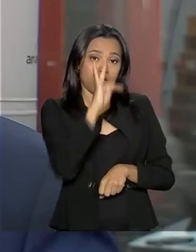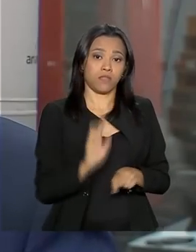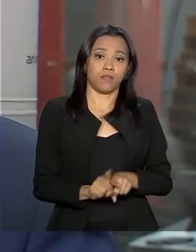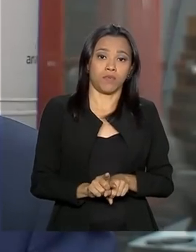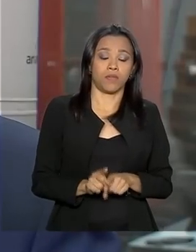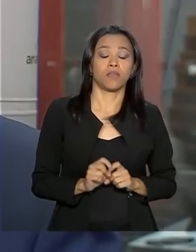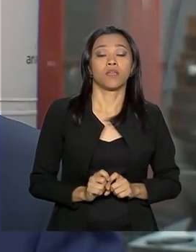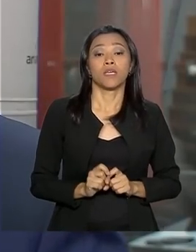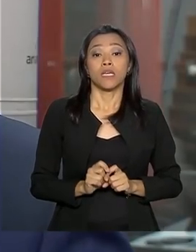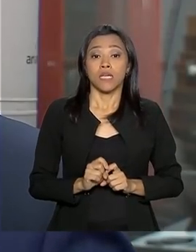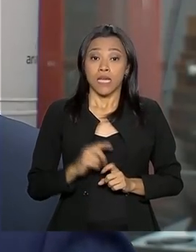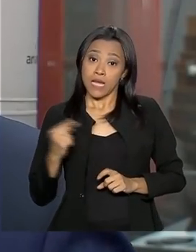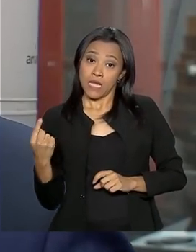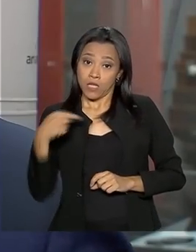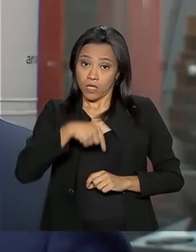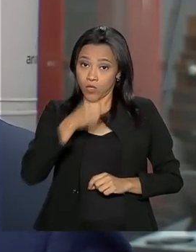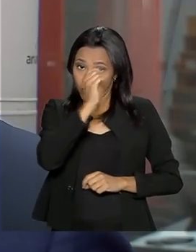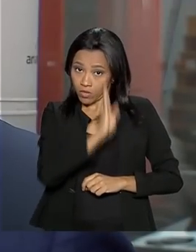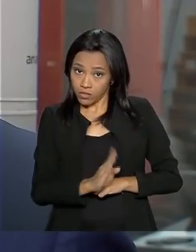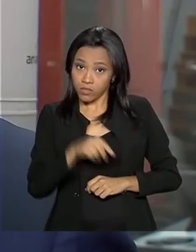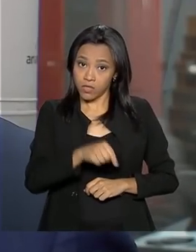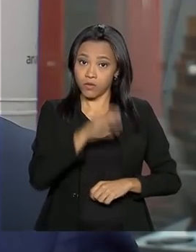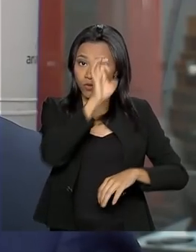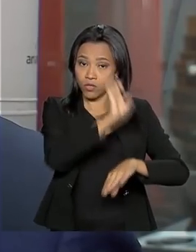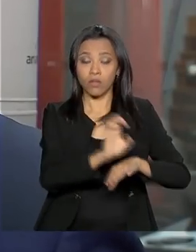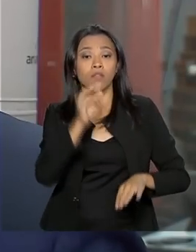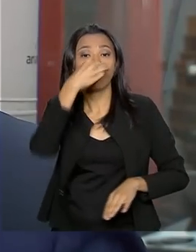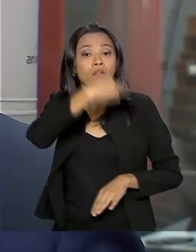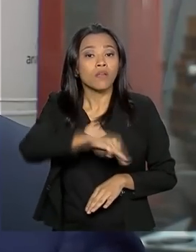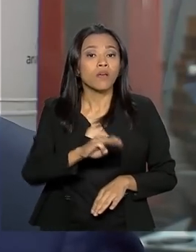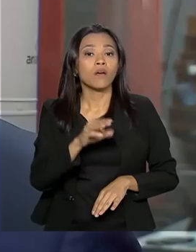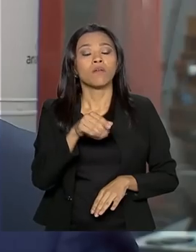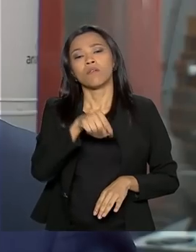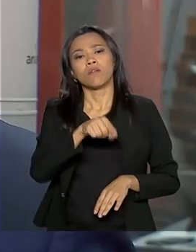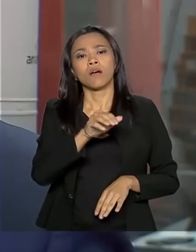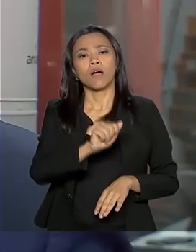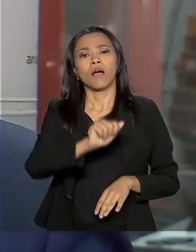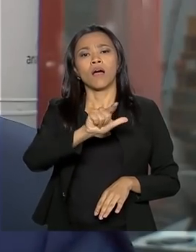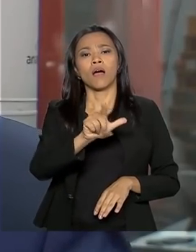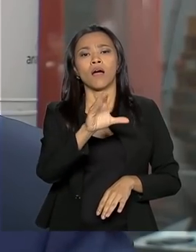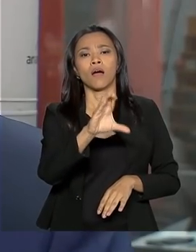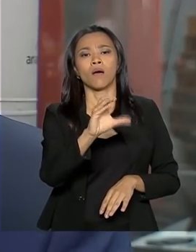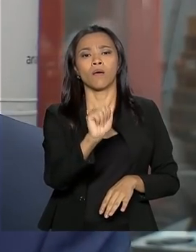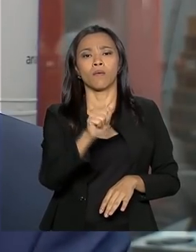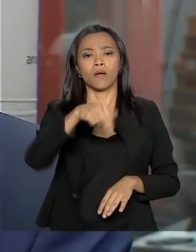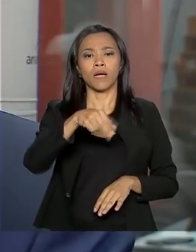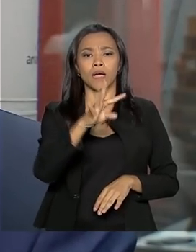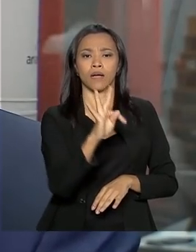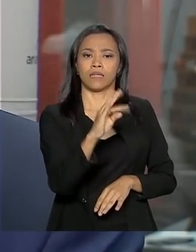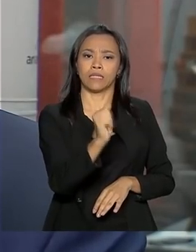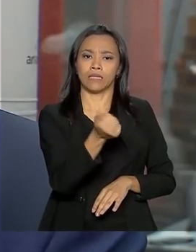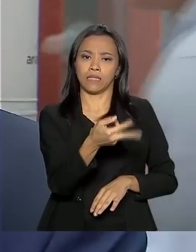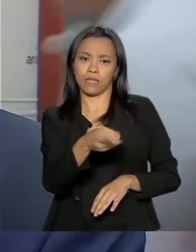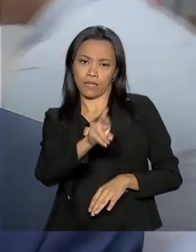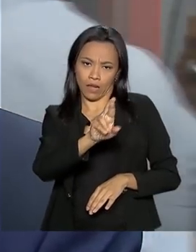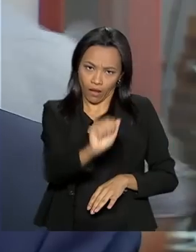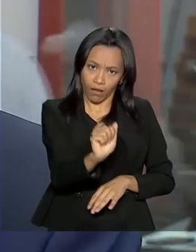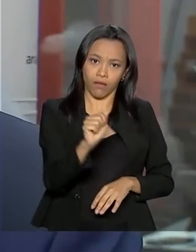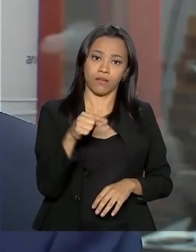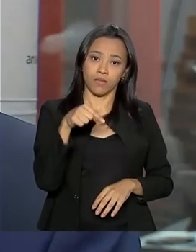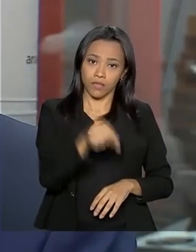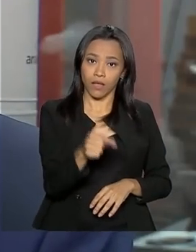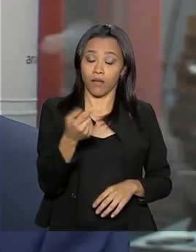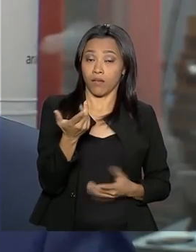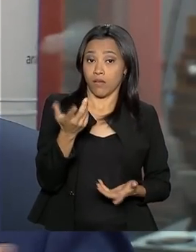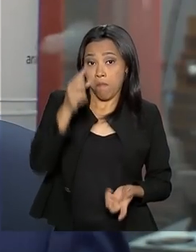em Alcântara nós já podemos encontrar com esse futuro, já que o mercado está mudando, por exemplo, para satélites